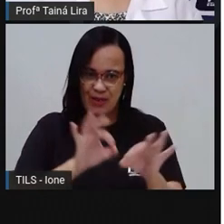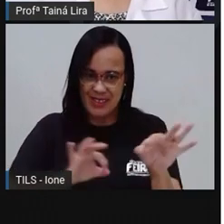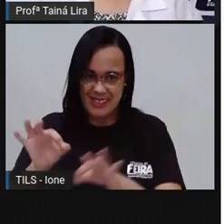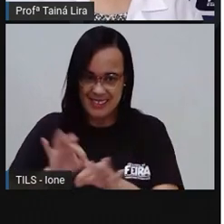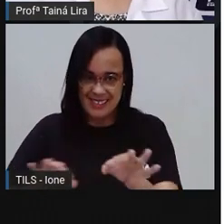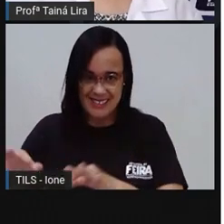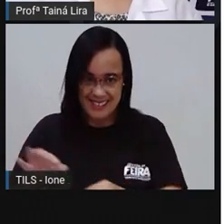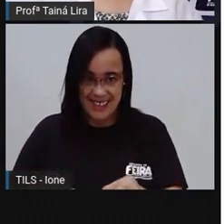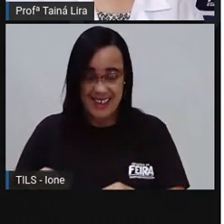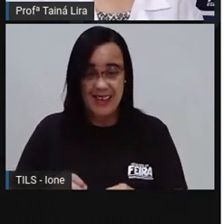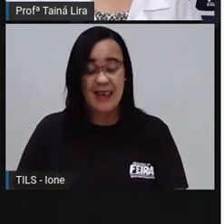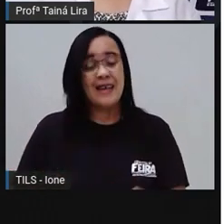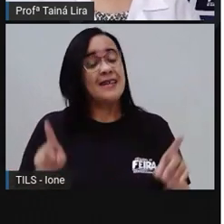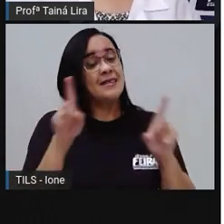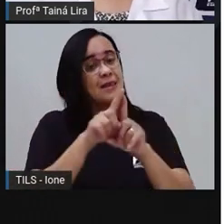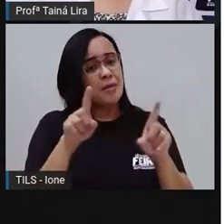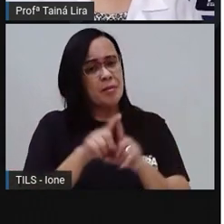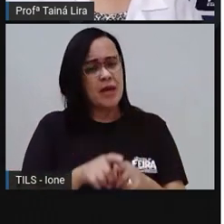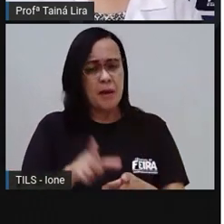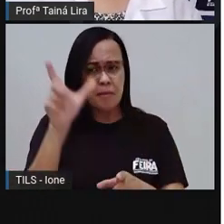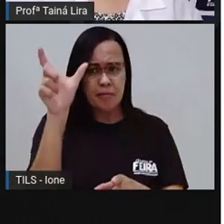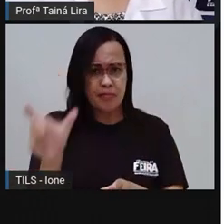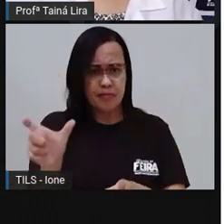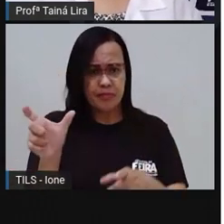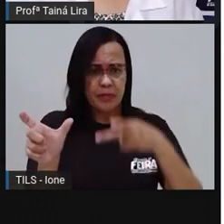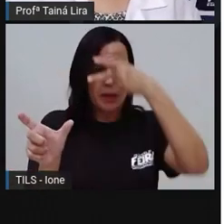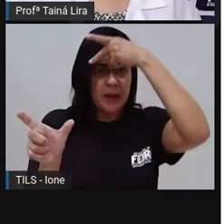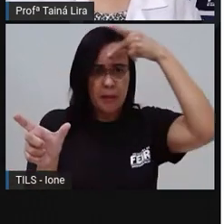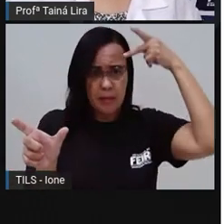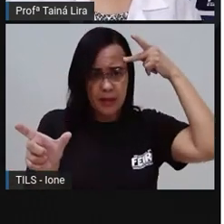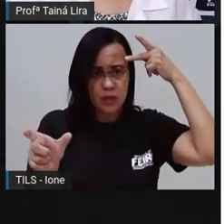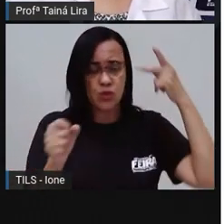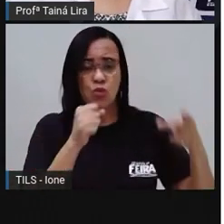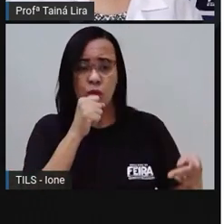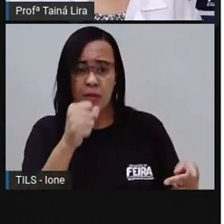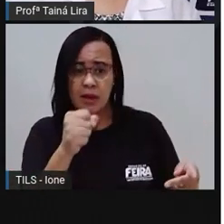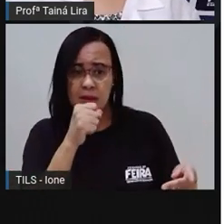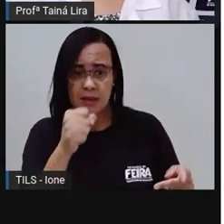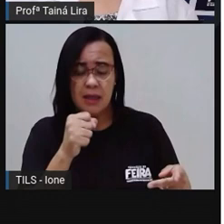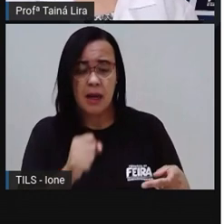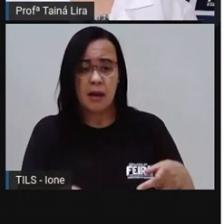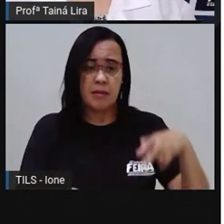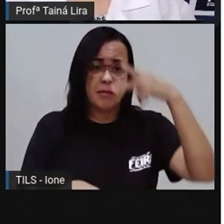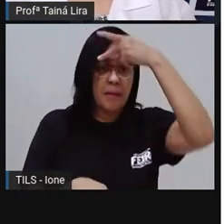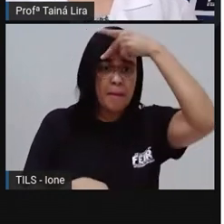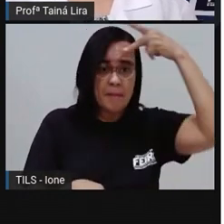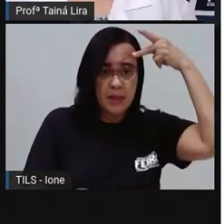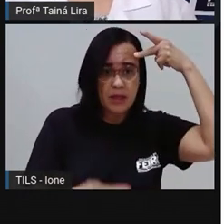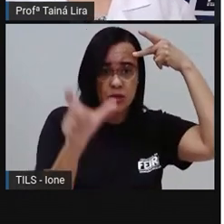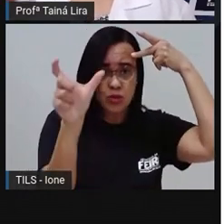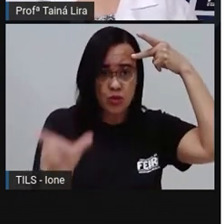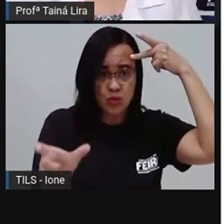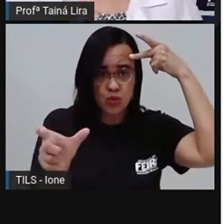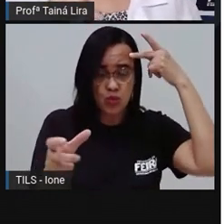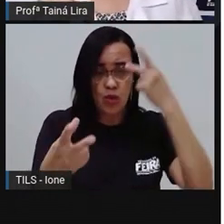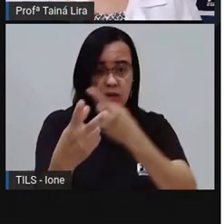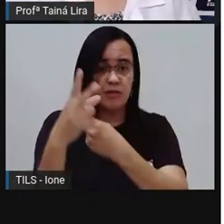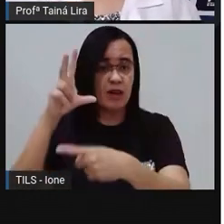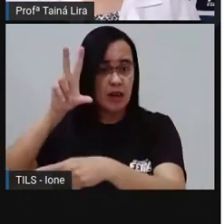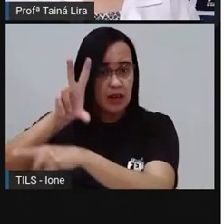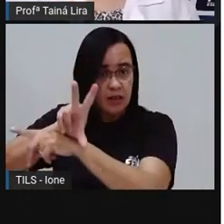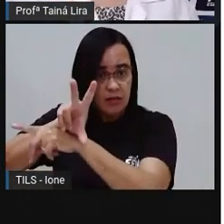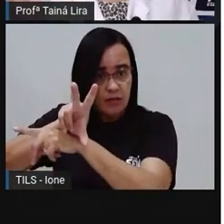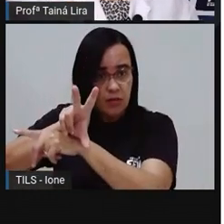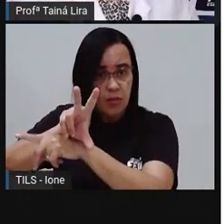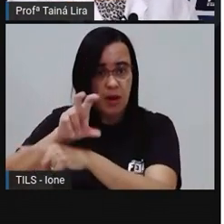Definir os papéis Ó Quem será o apresentador? Quem será o cinegrafista? E quem será a equipe de apoio? Então Quem